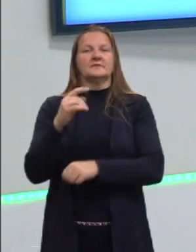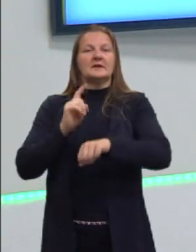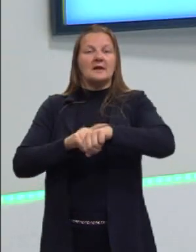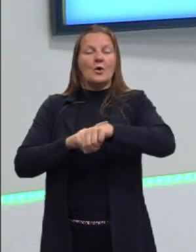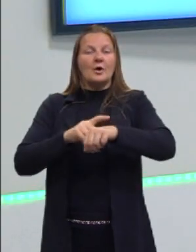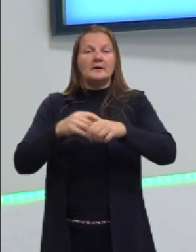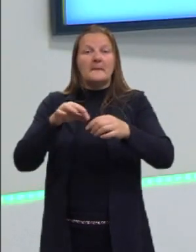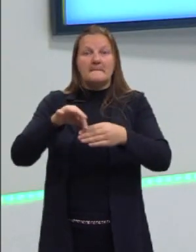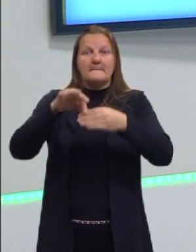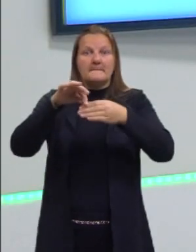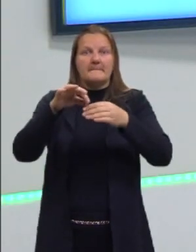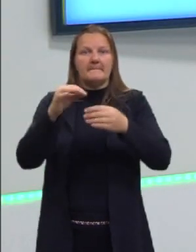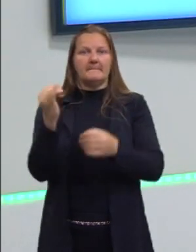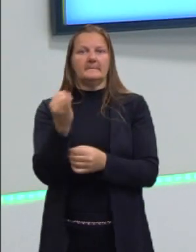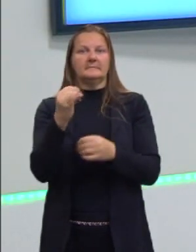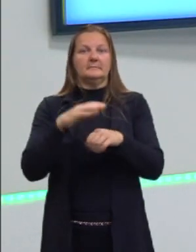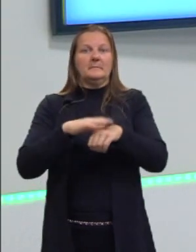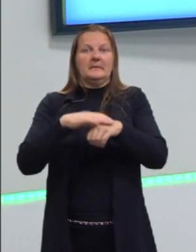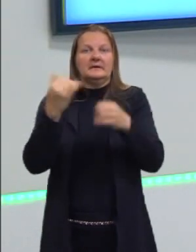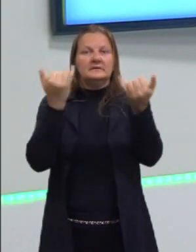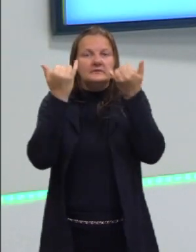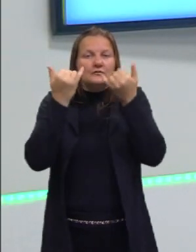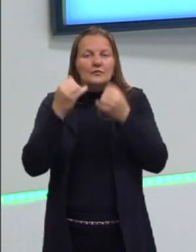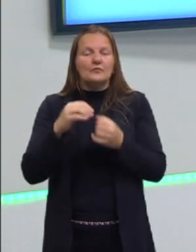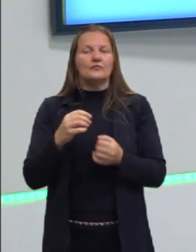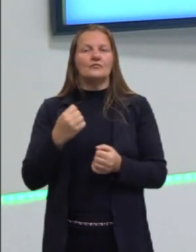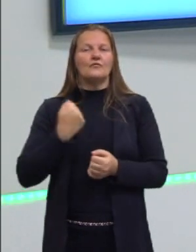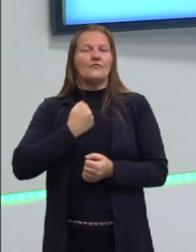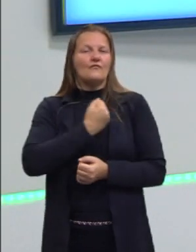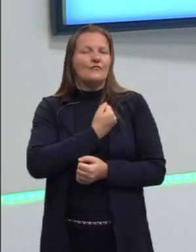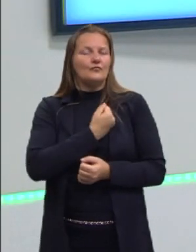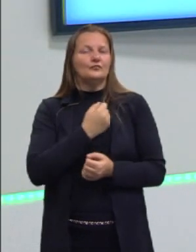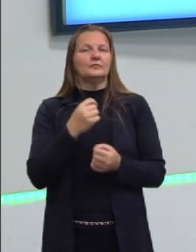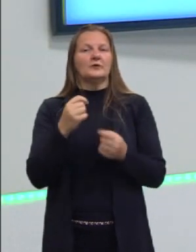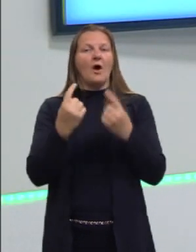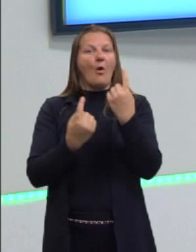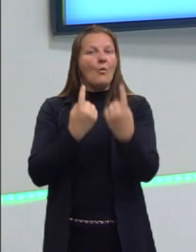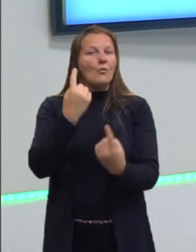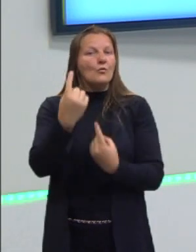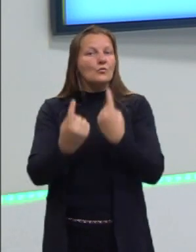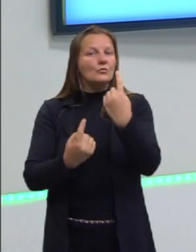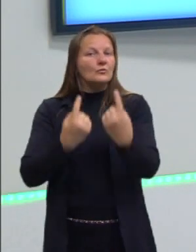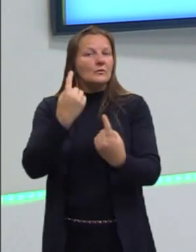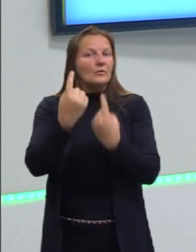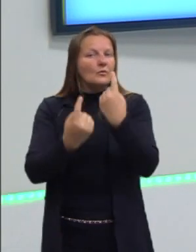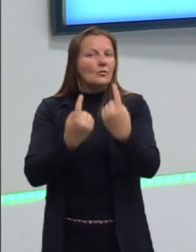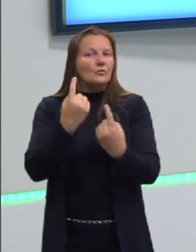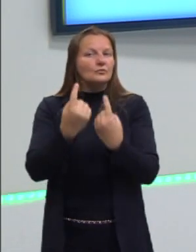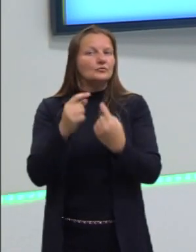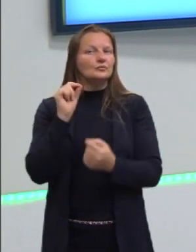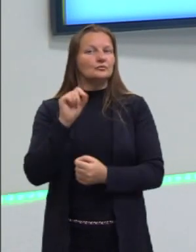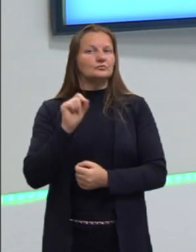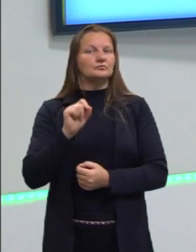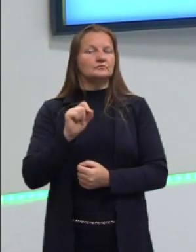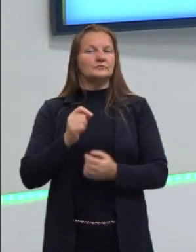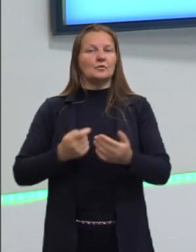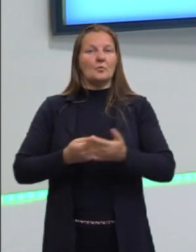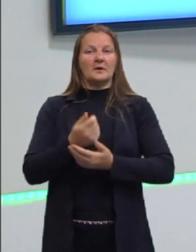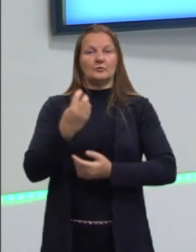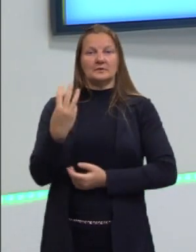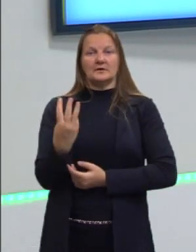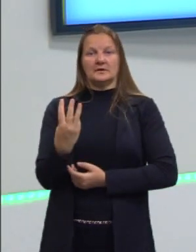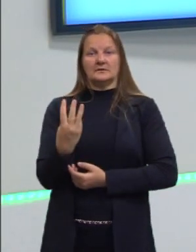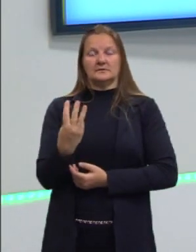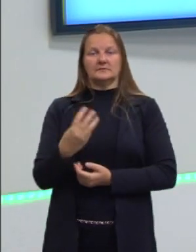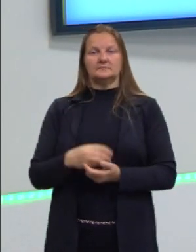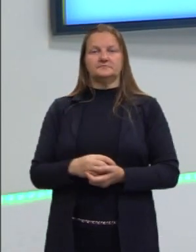destacar, destaca ali, né? O valor, a informação, foram alguns. Mas alguns, quê? Compraram três bilhetes.